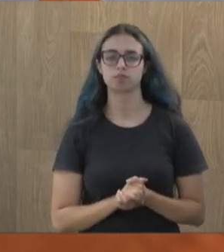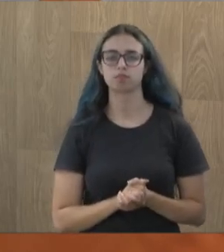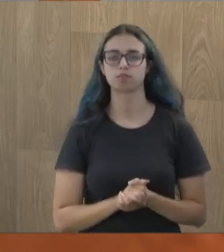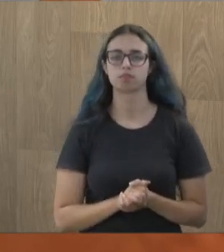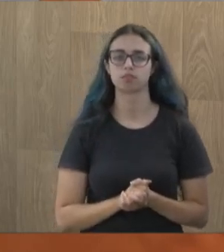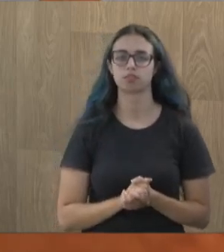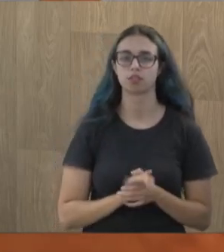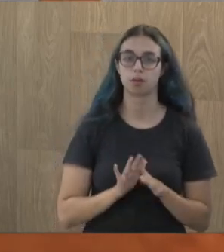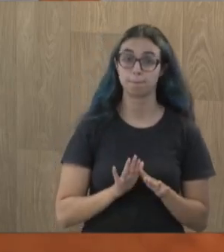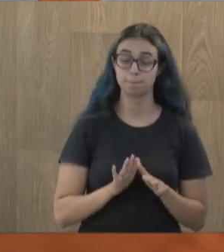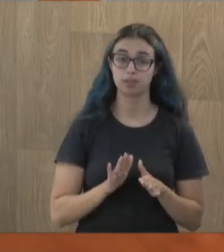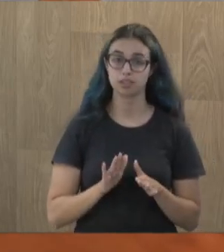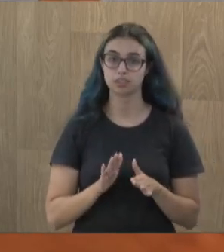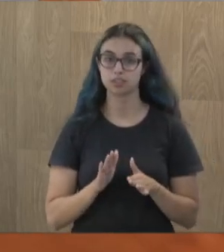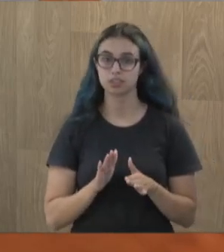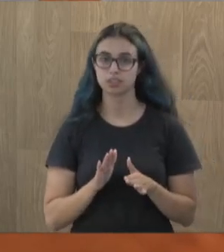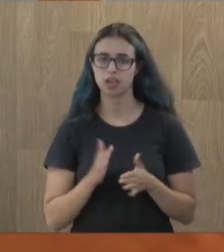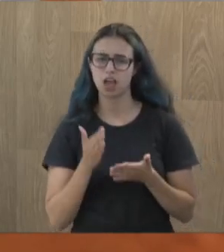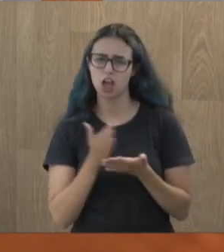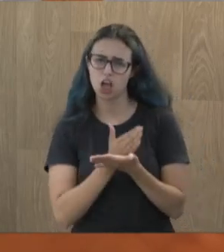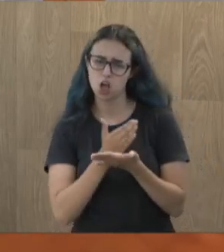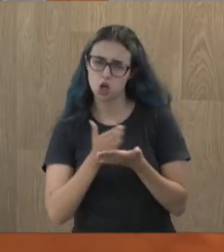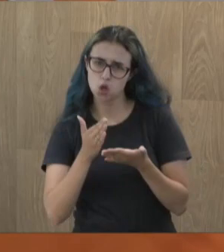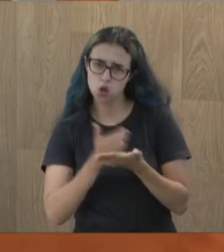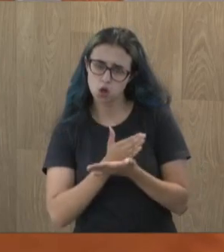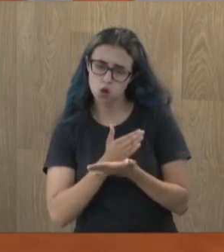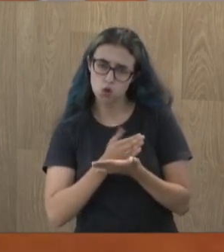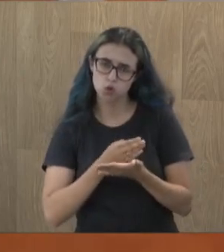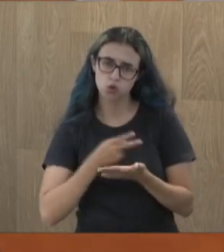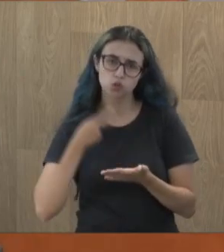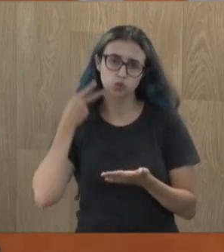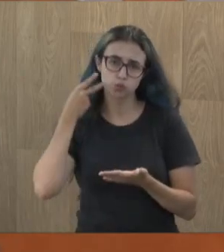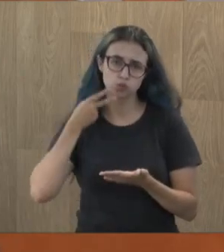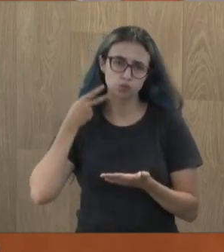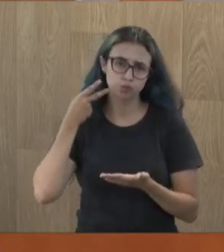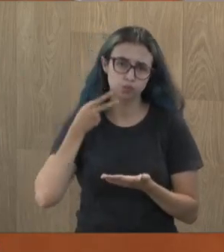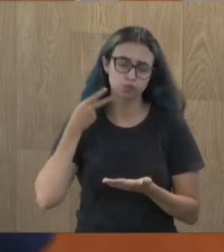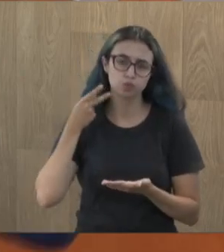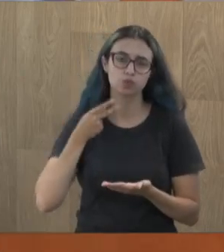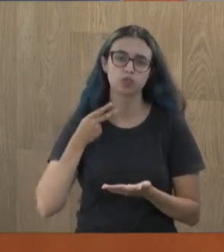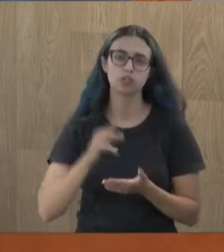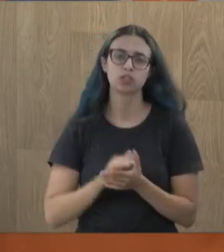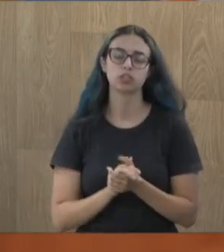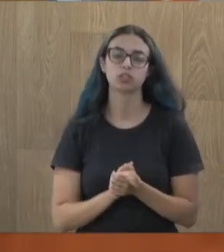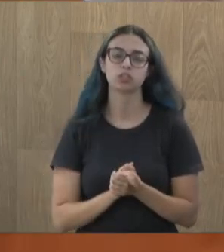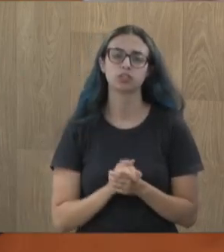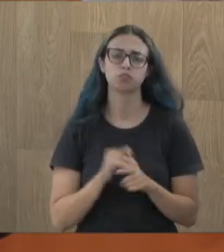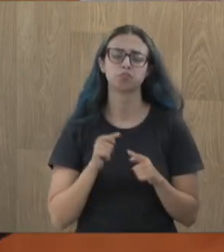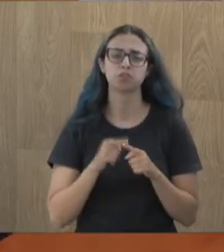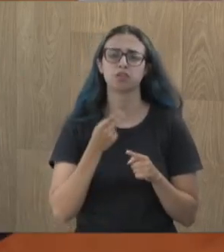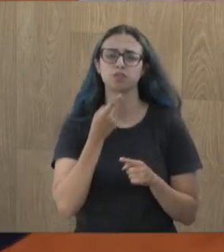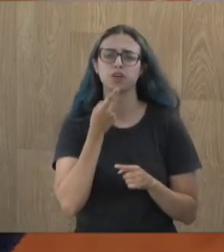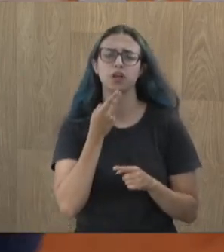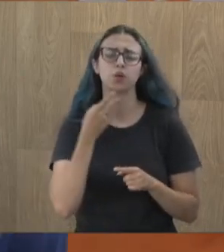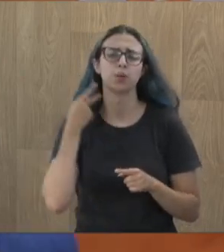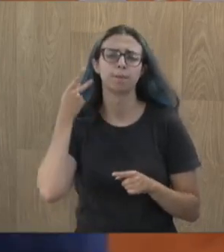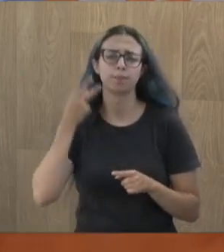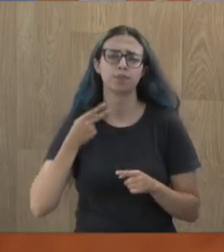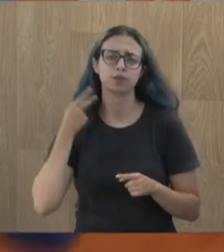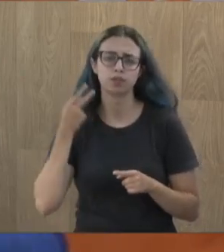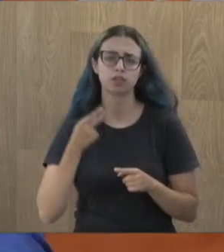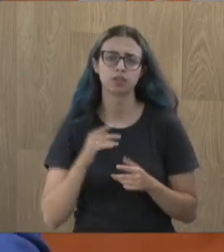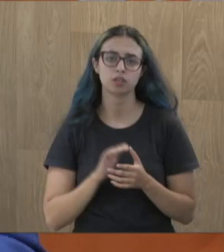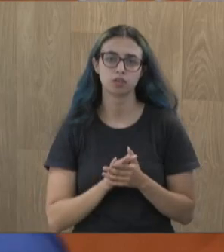Mas tem alguns maus políticos, porque eu falo político, porque quando um apresentador fala